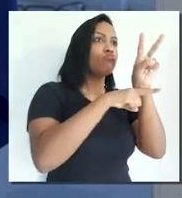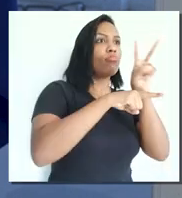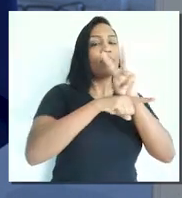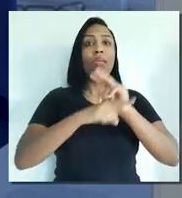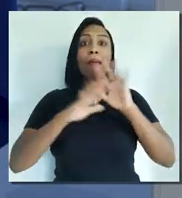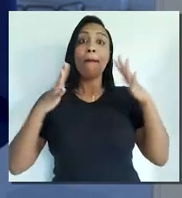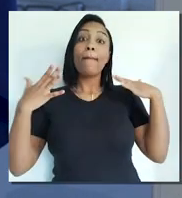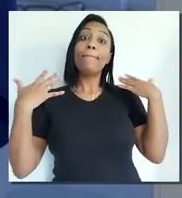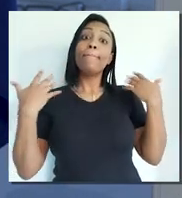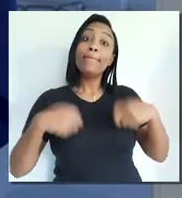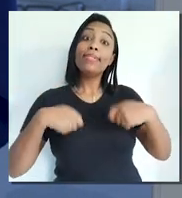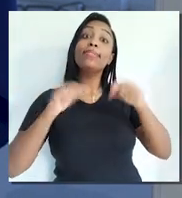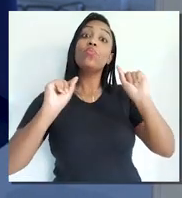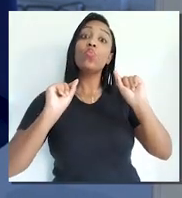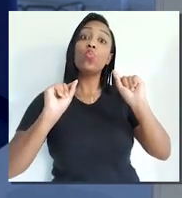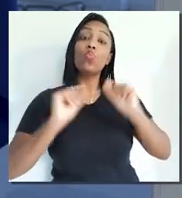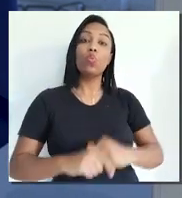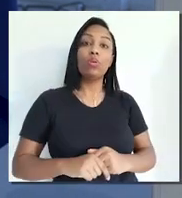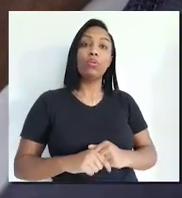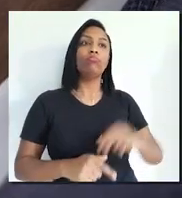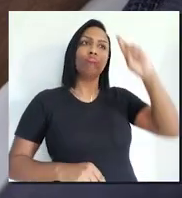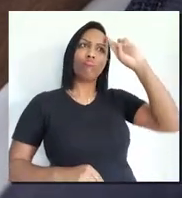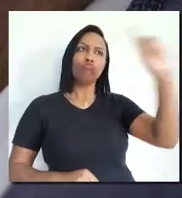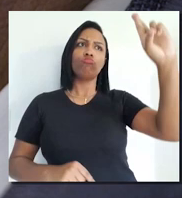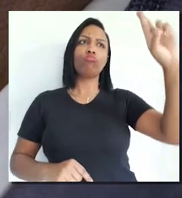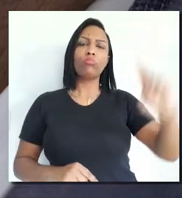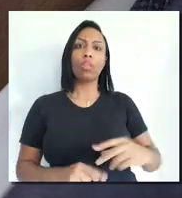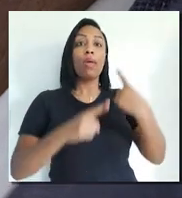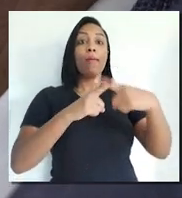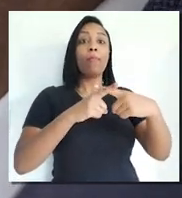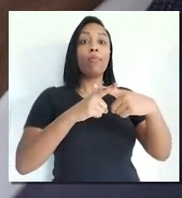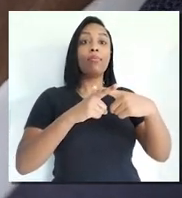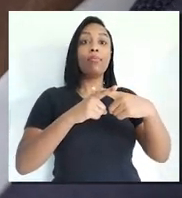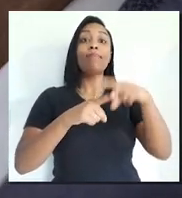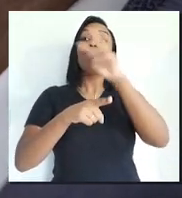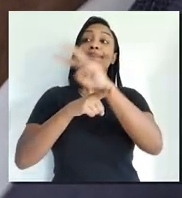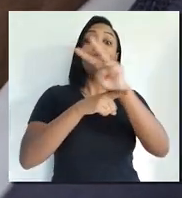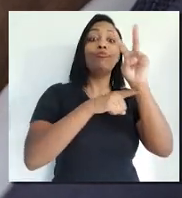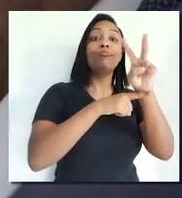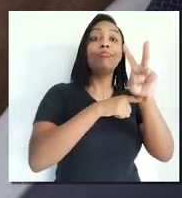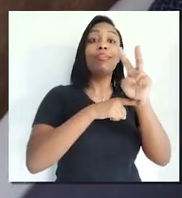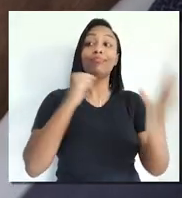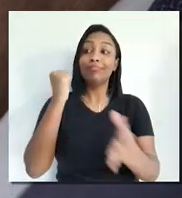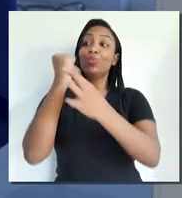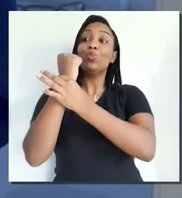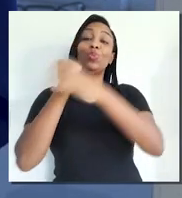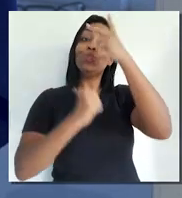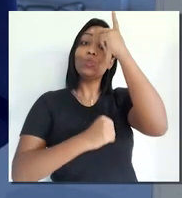risco a segurança de outras pessoas. O que eu estou fazendo melhora muito o bem-estar do trabalho